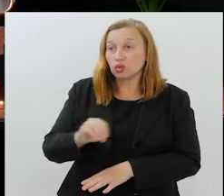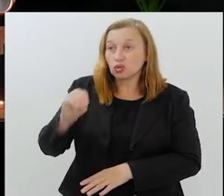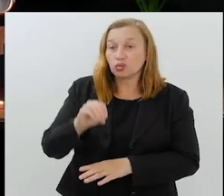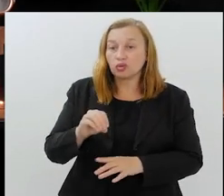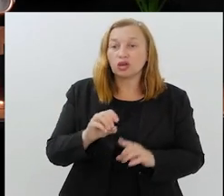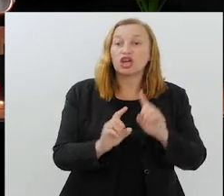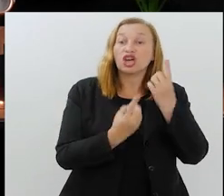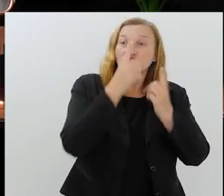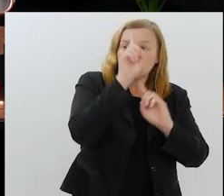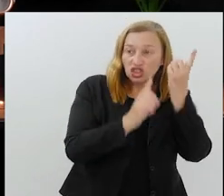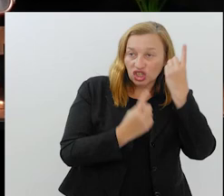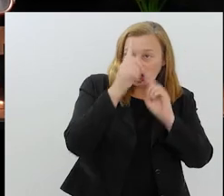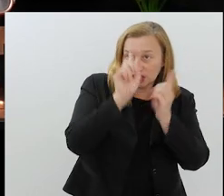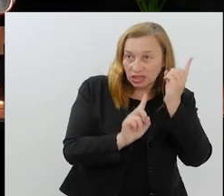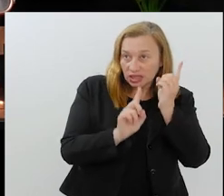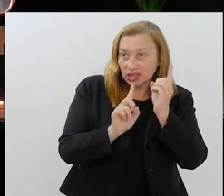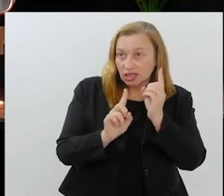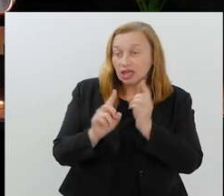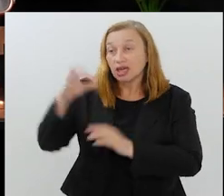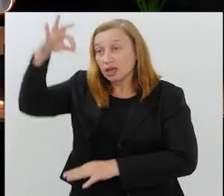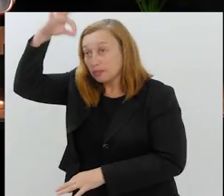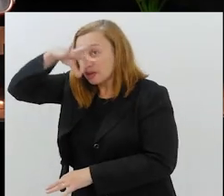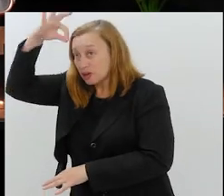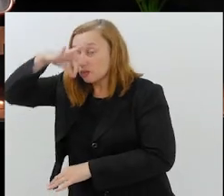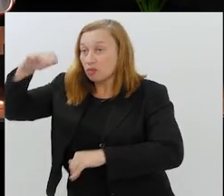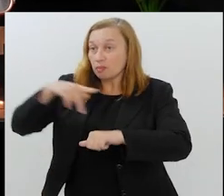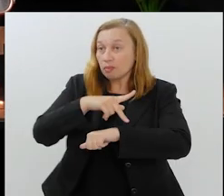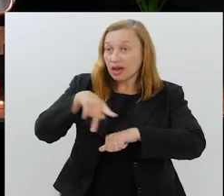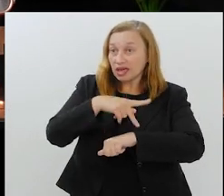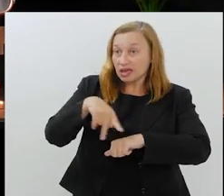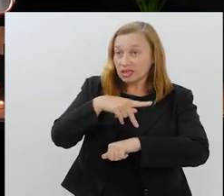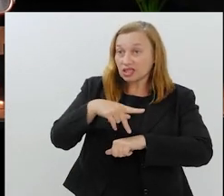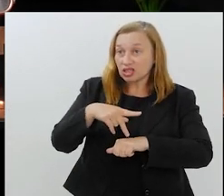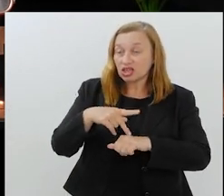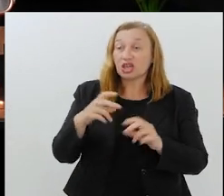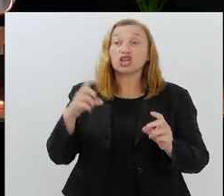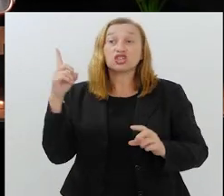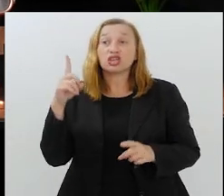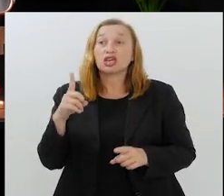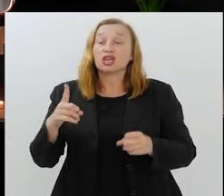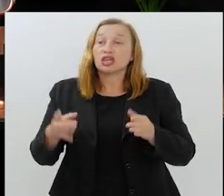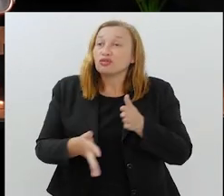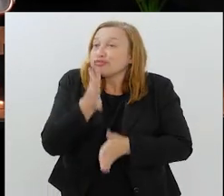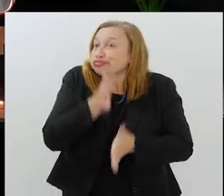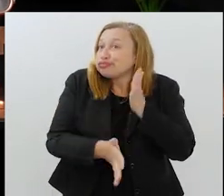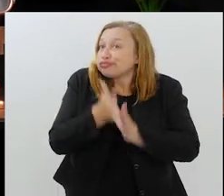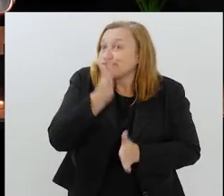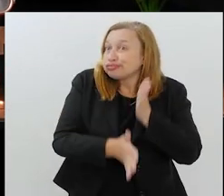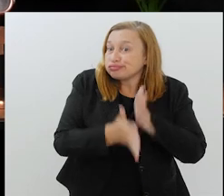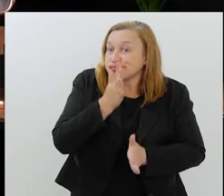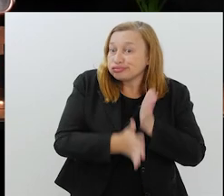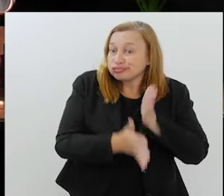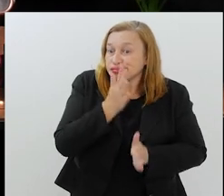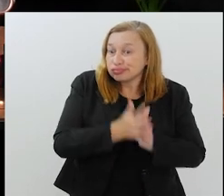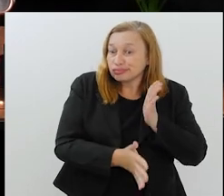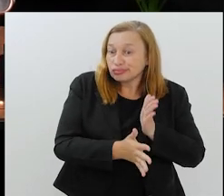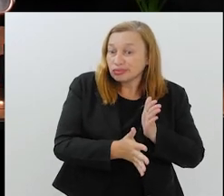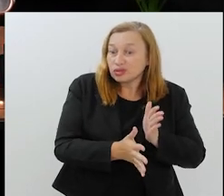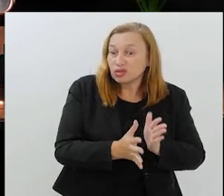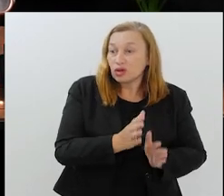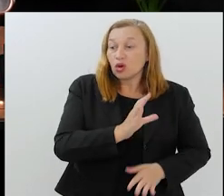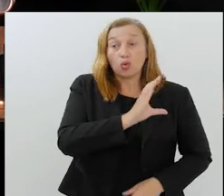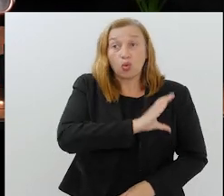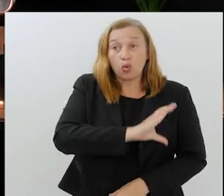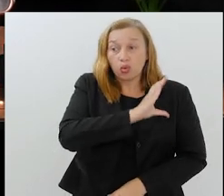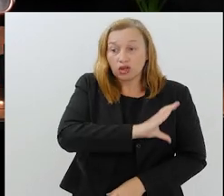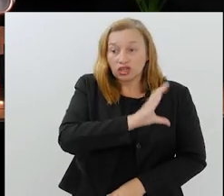eliminatórias Chile e Peru. Tudo por conta da briga do Corinthians com a entidade que trocou o lugar de treinos